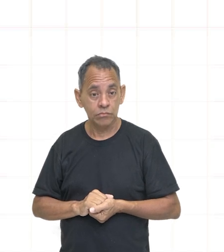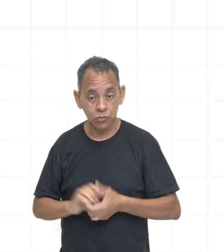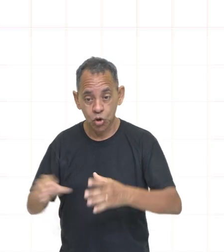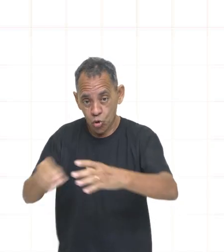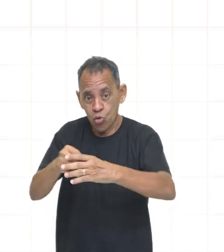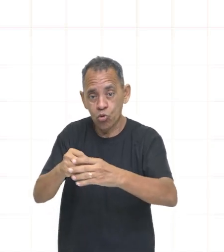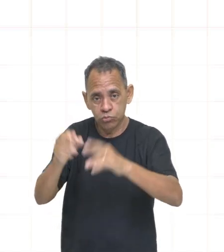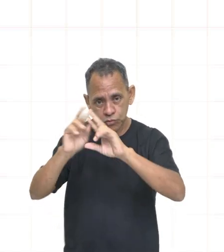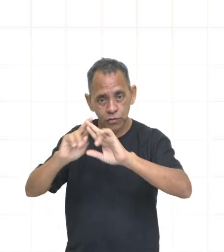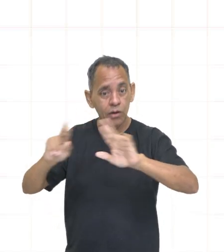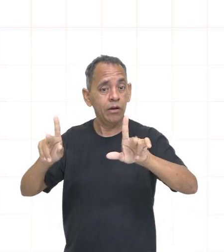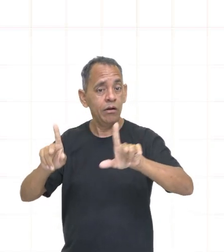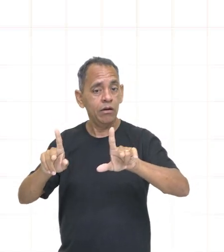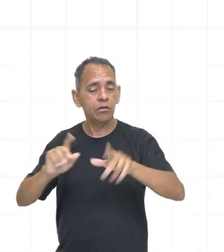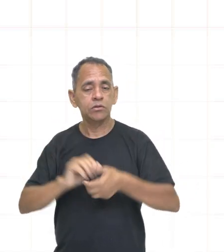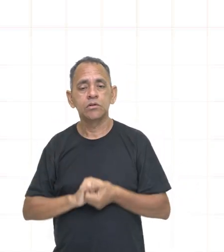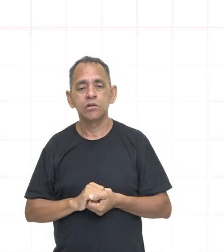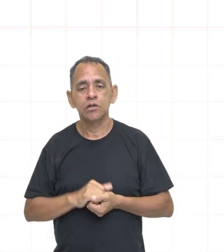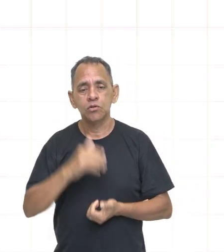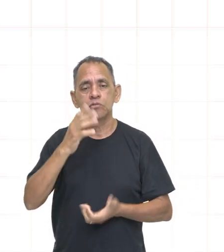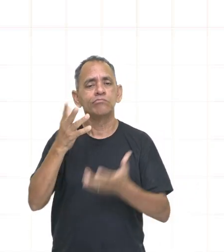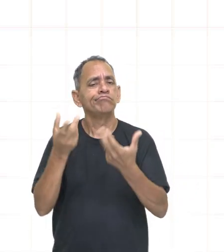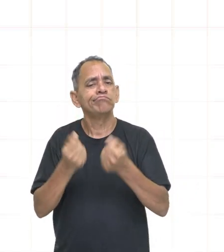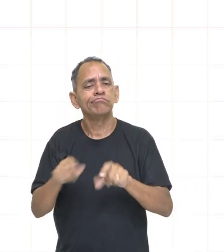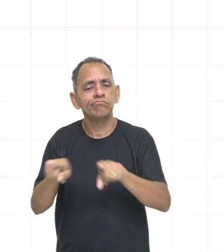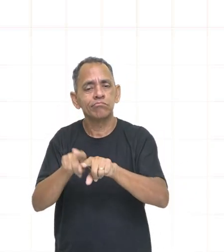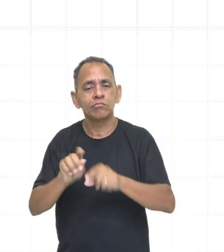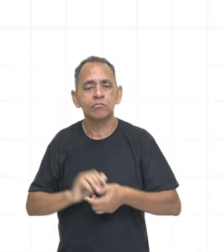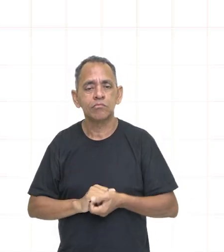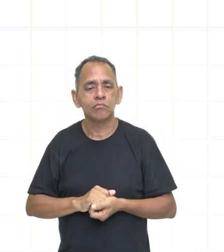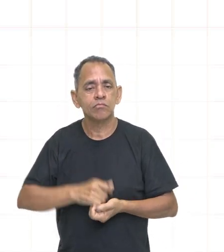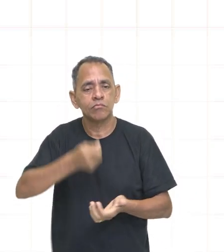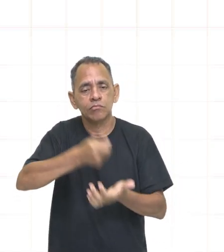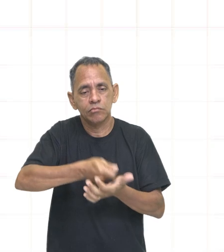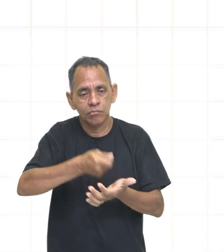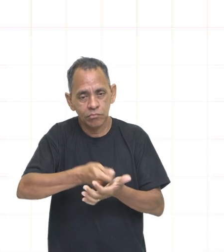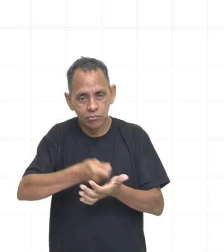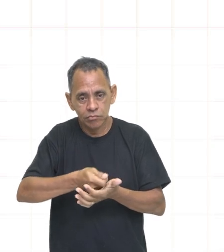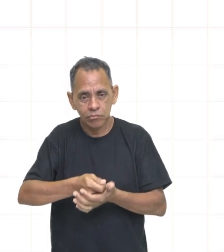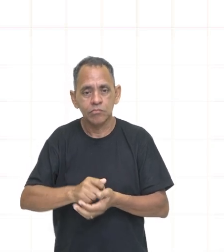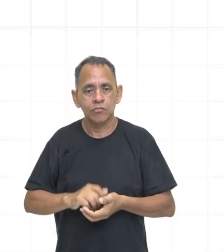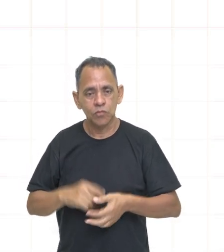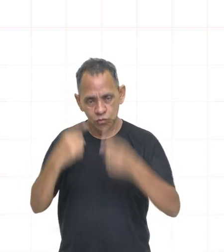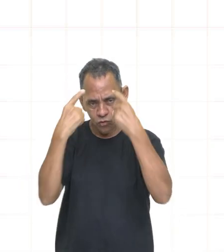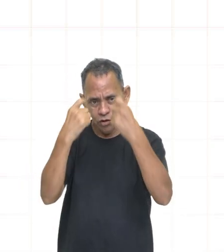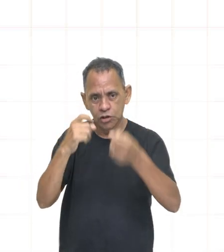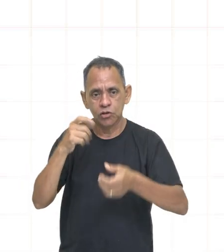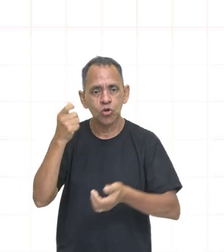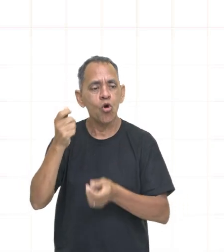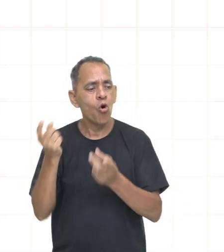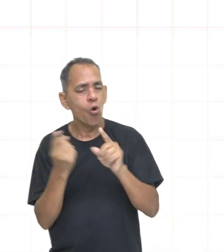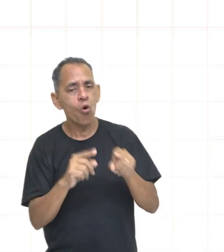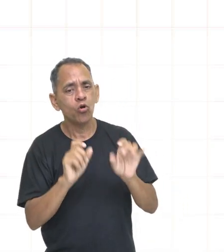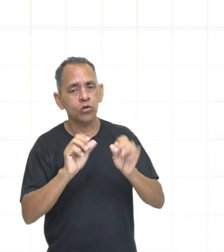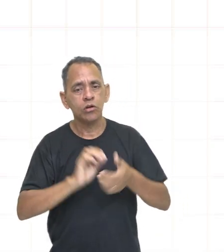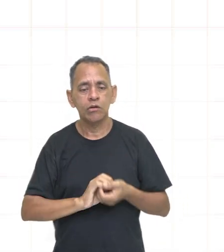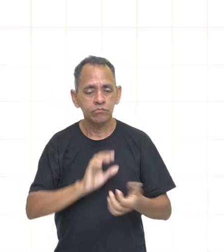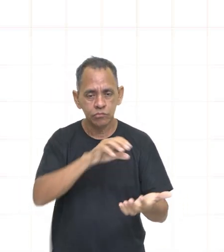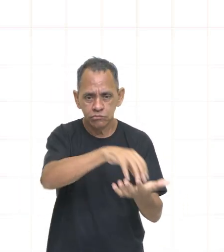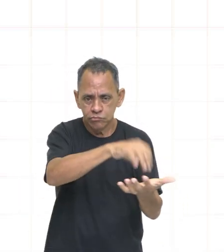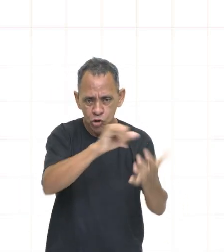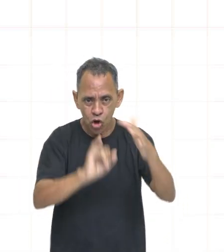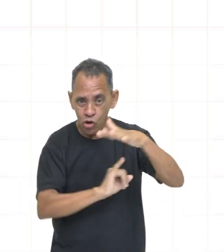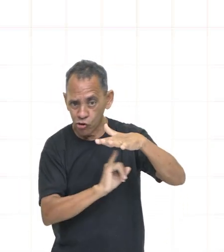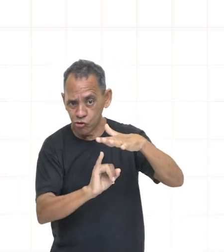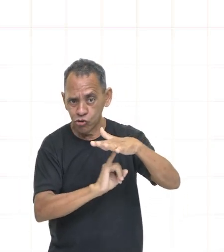atentados terroristas contra as instituições e militantes de esquerda demonstravam a dificuldade desse grupo em